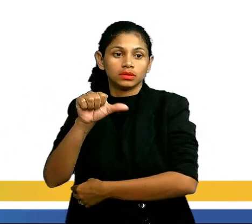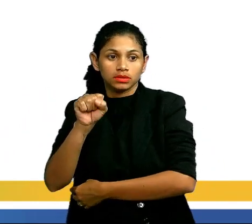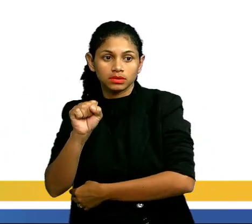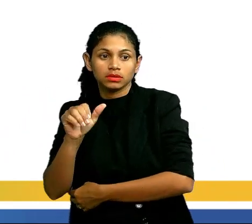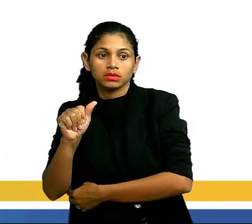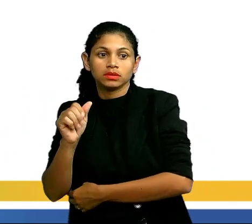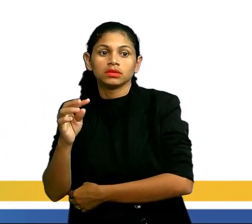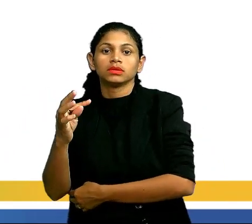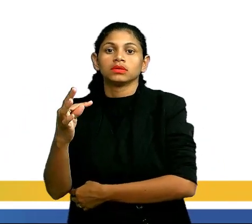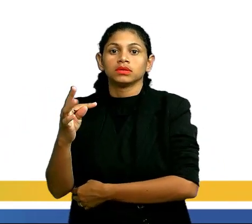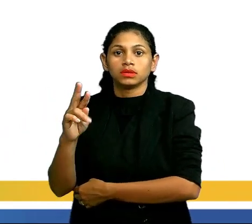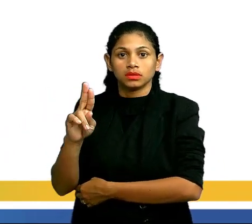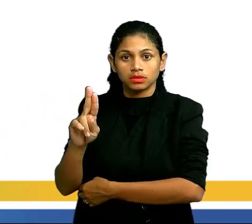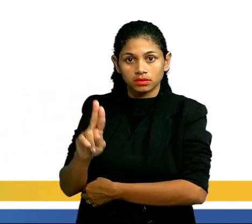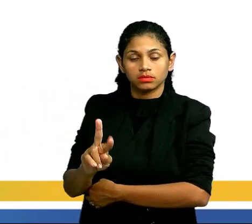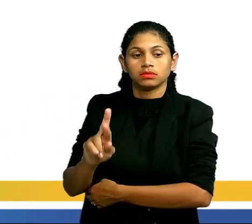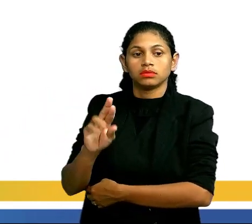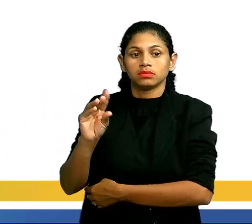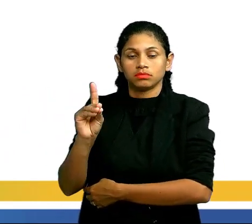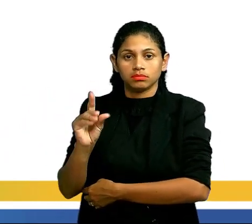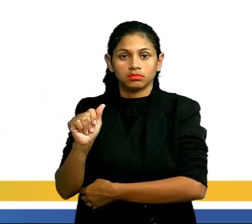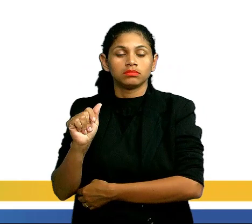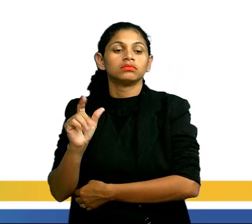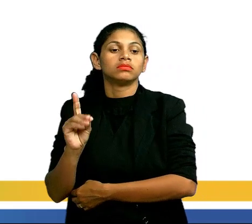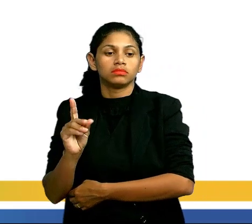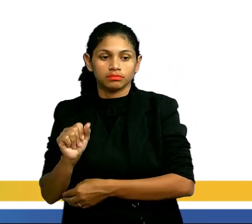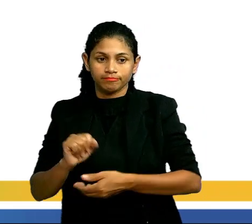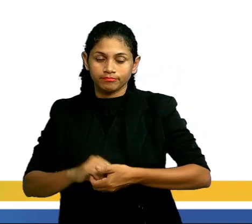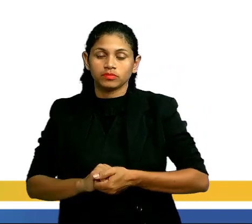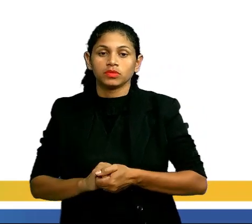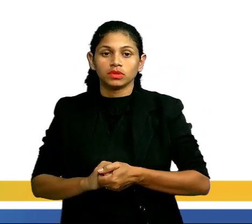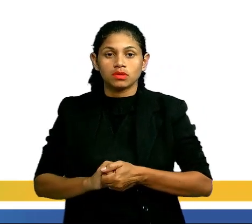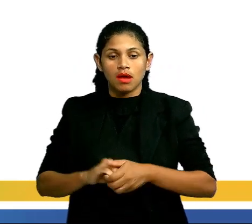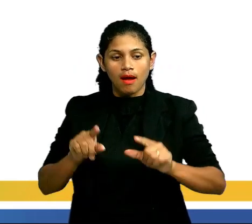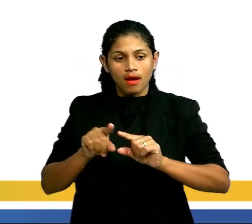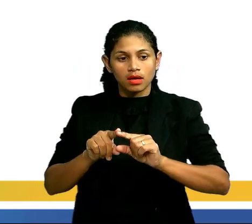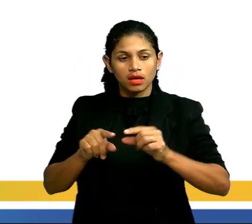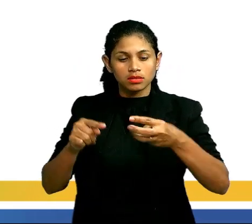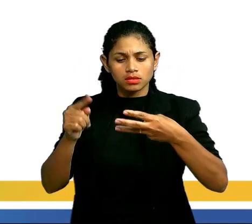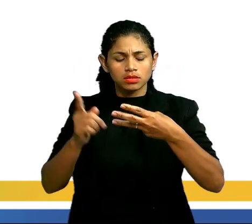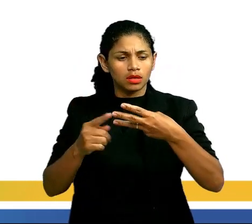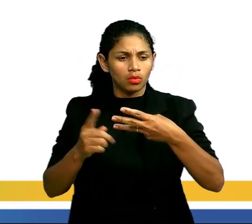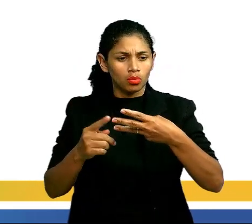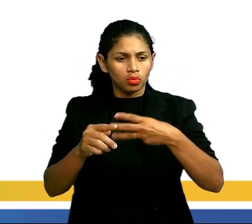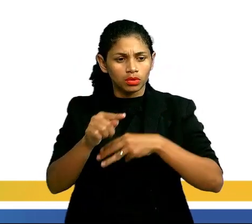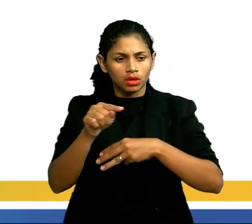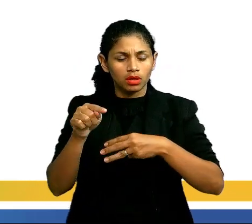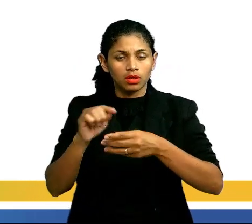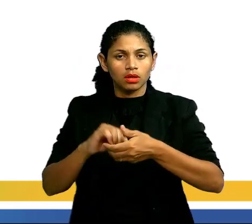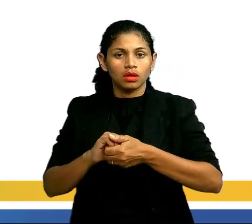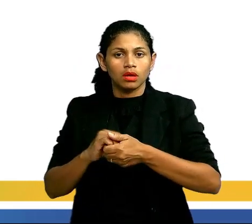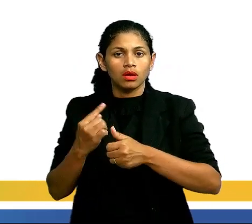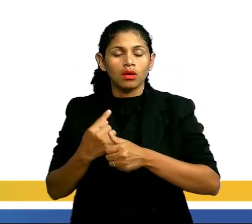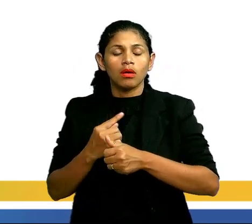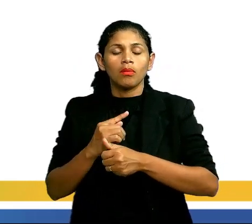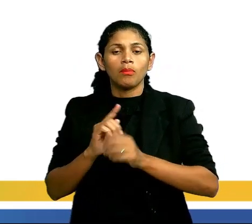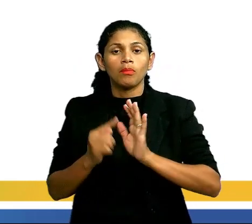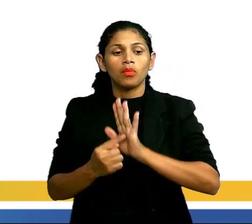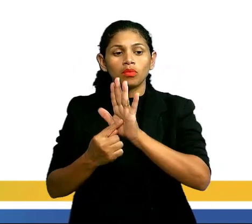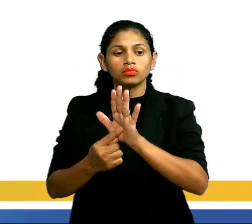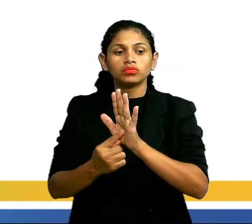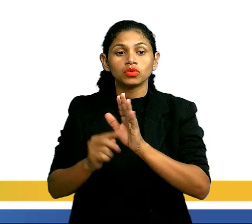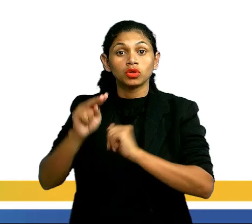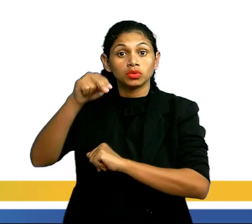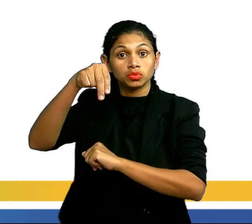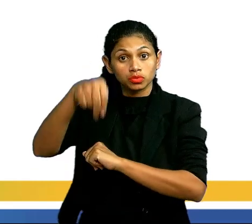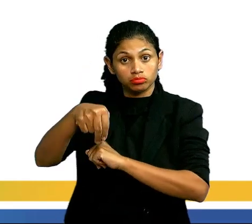a molécula de baixo. Então, eu tenho uma dupla, uma ligação dupla, uma ligação pi, e essa dupla está sendo ligada no nitrogênio e